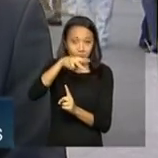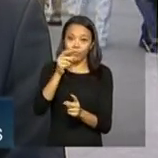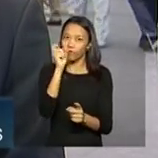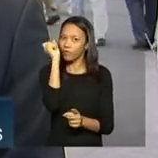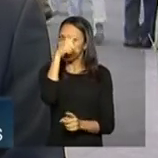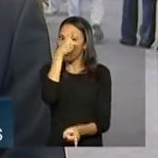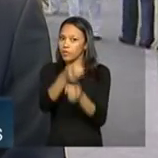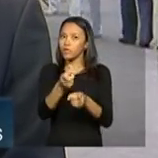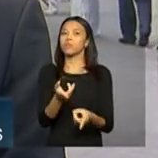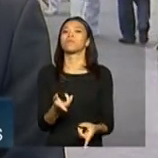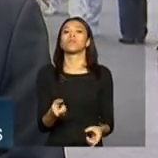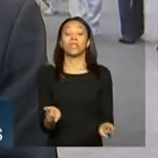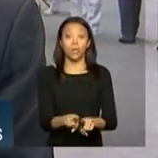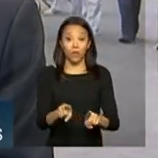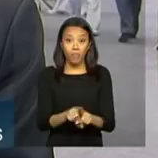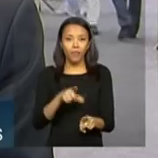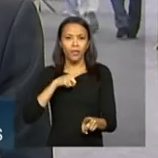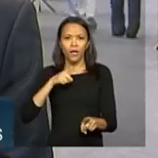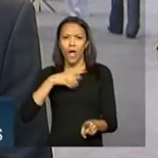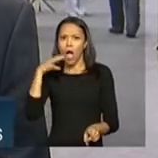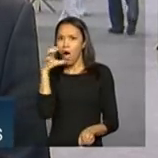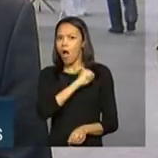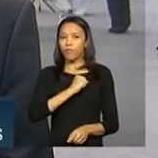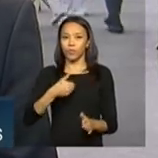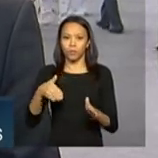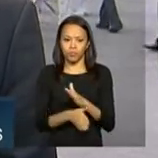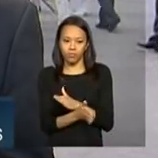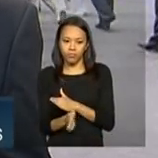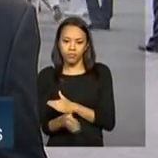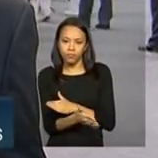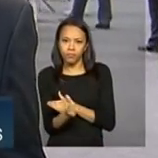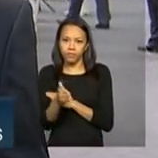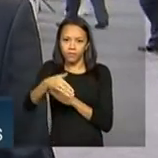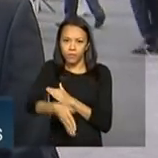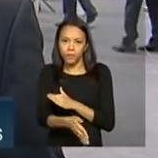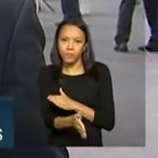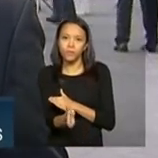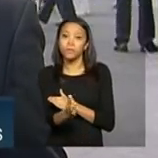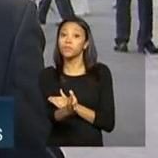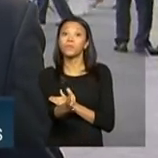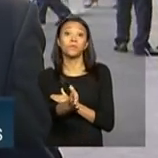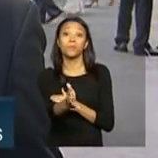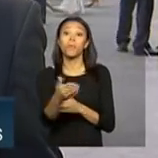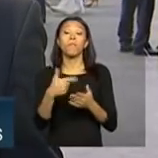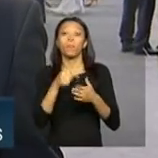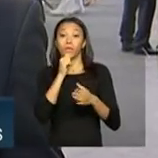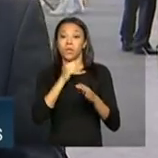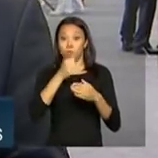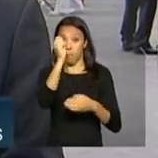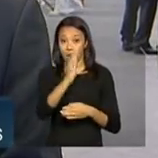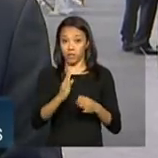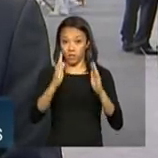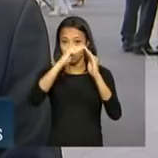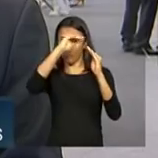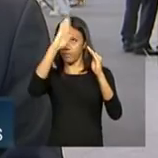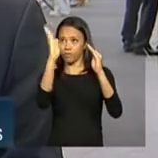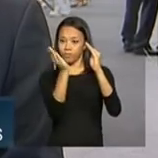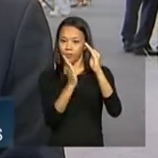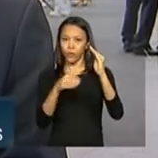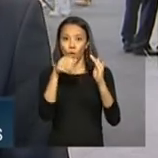capaz também de ter grande mobilidade e patrulhar grandes extensões, como a costa brasileira, que tem 8